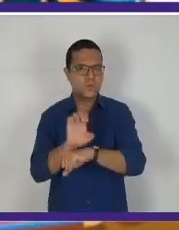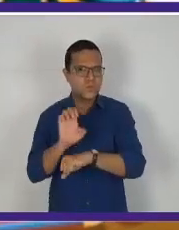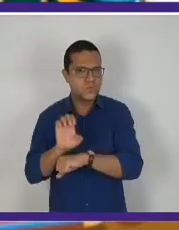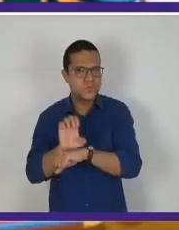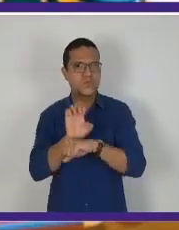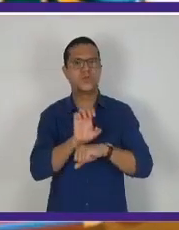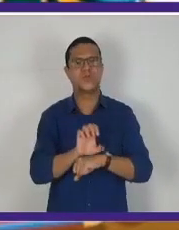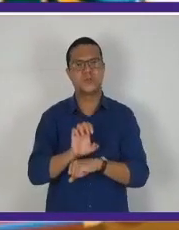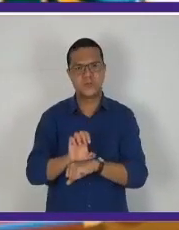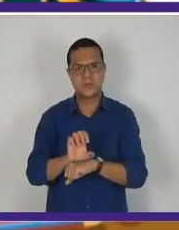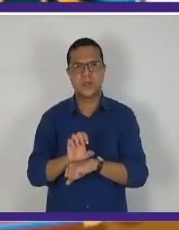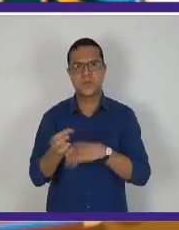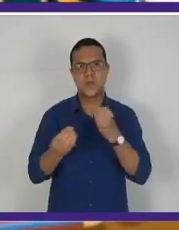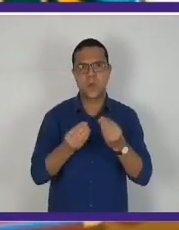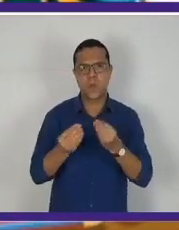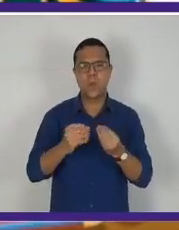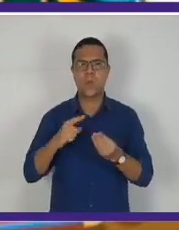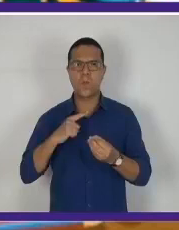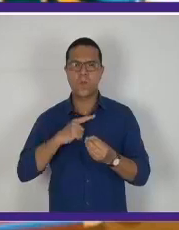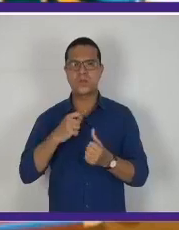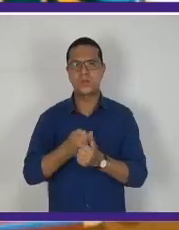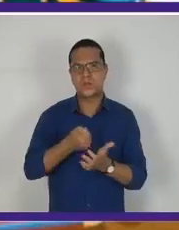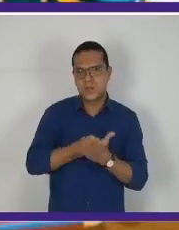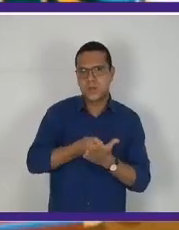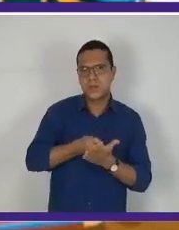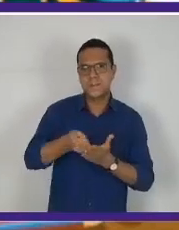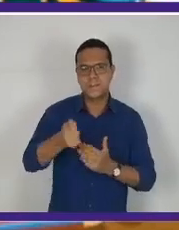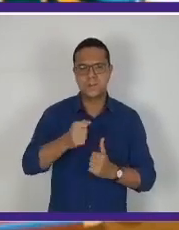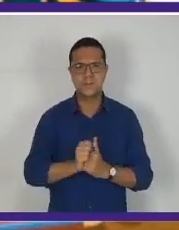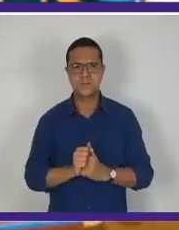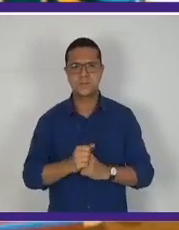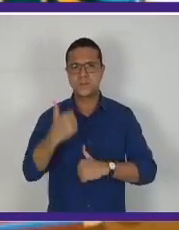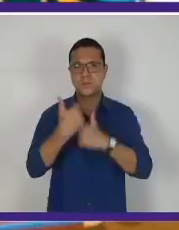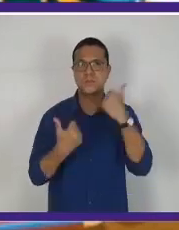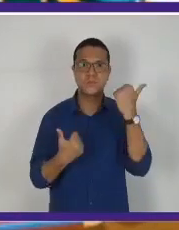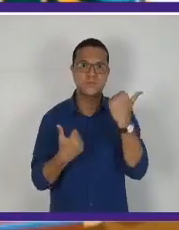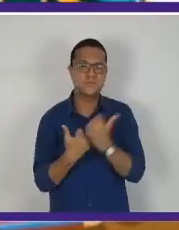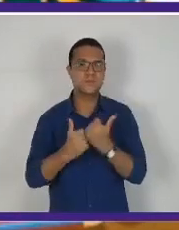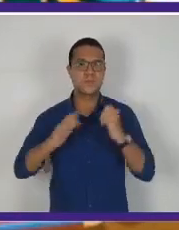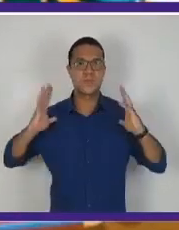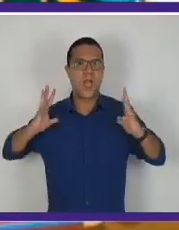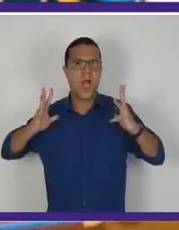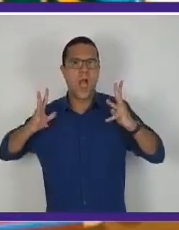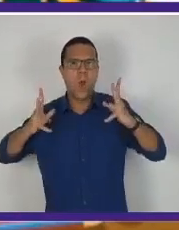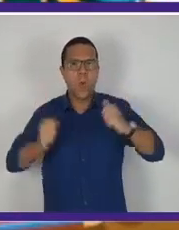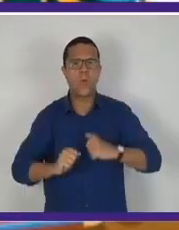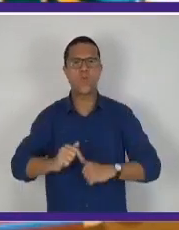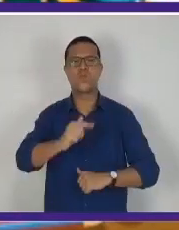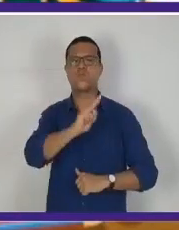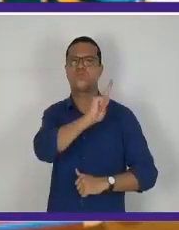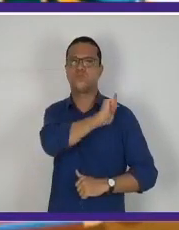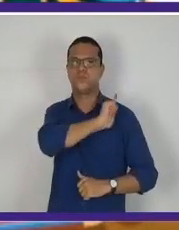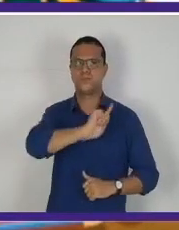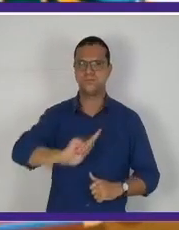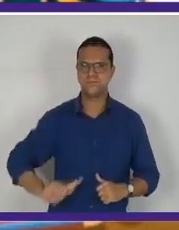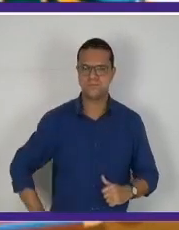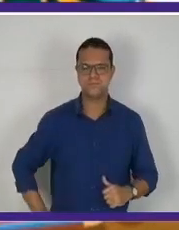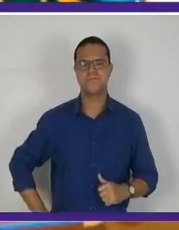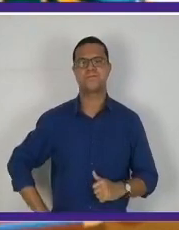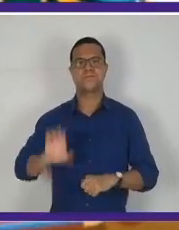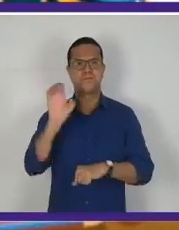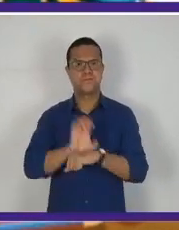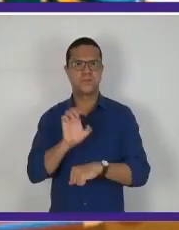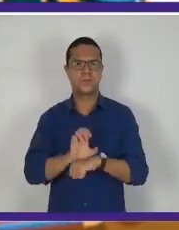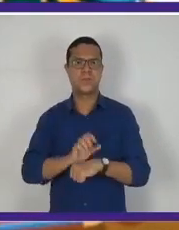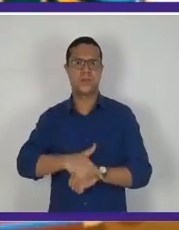é uma das primeiras medidas tomadas pelo governo Vargas, é a substituição de todos os governadores de estado. Vargas